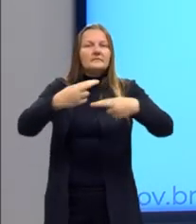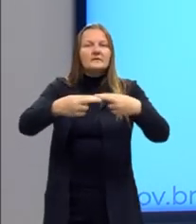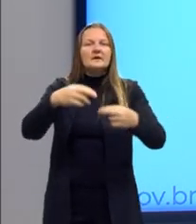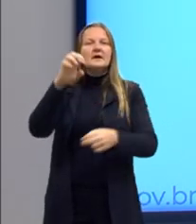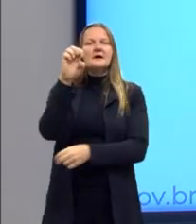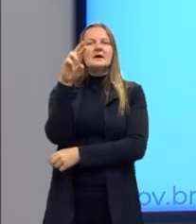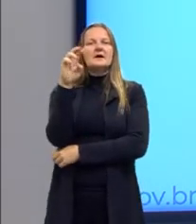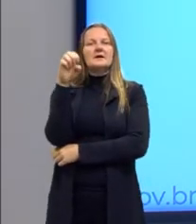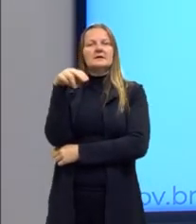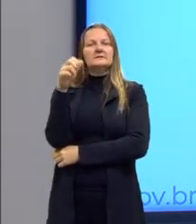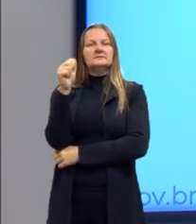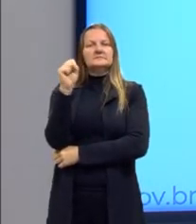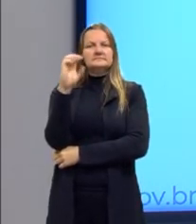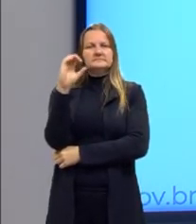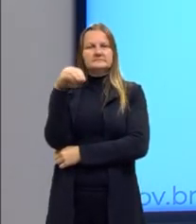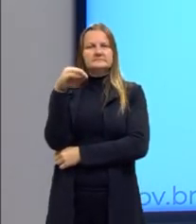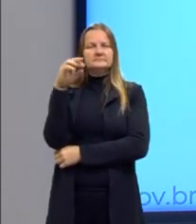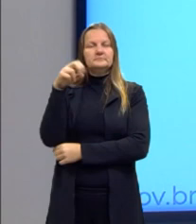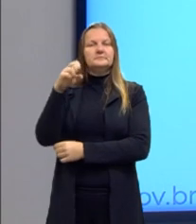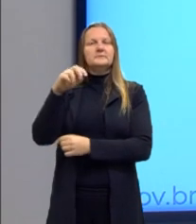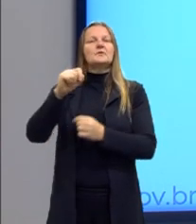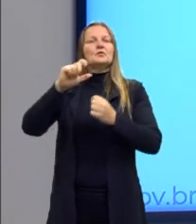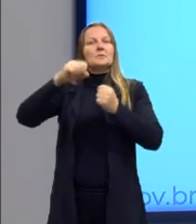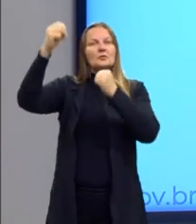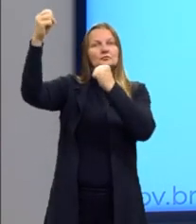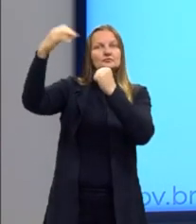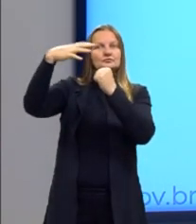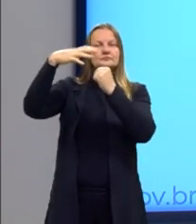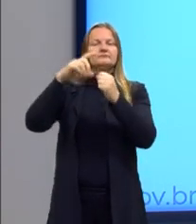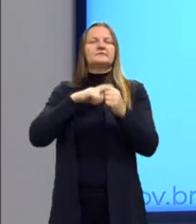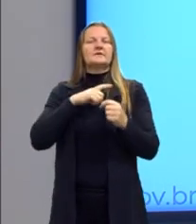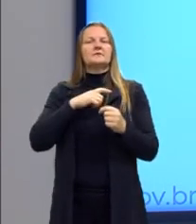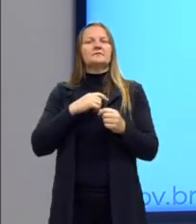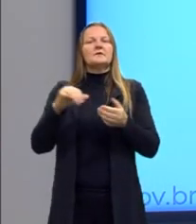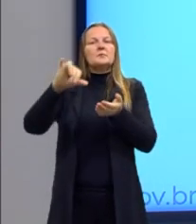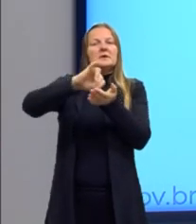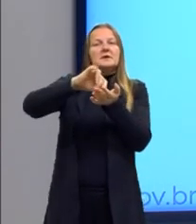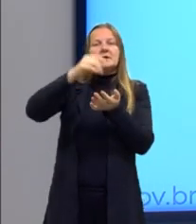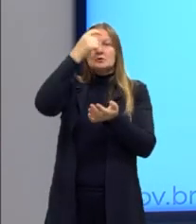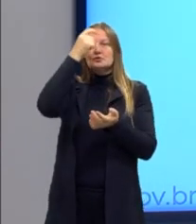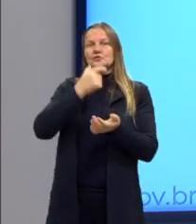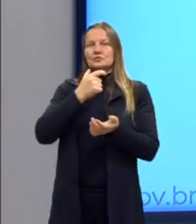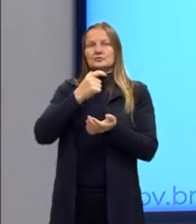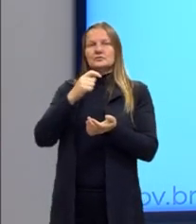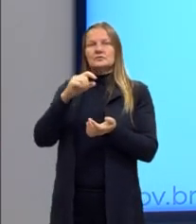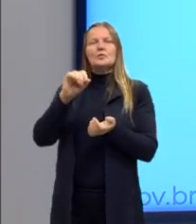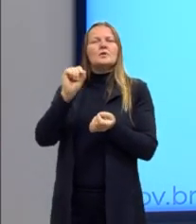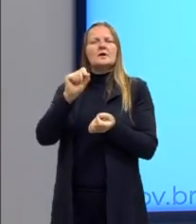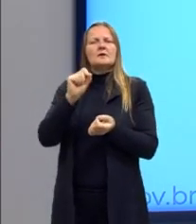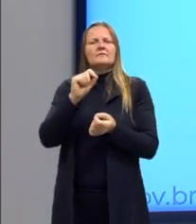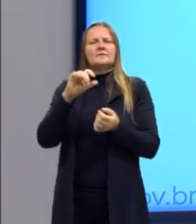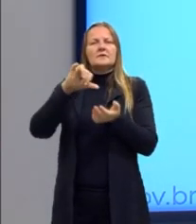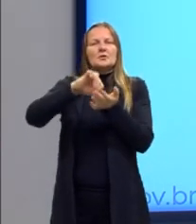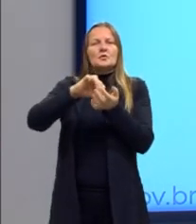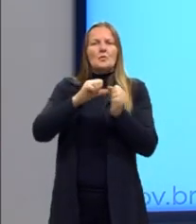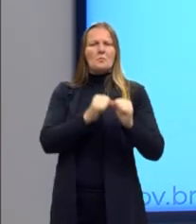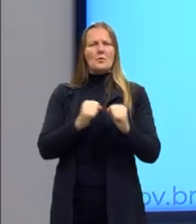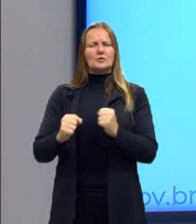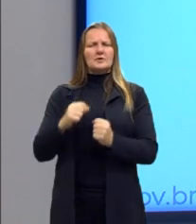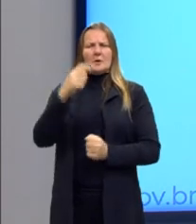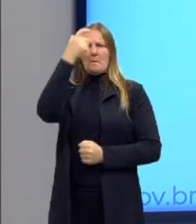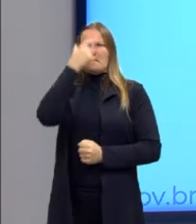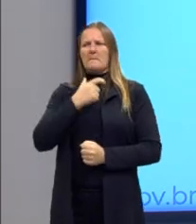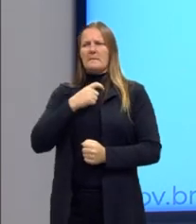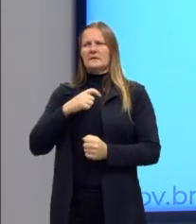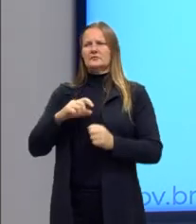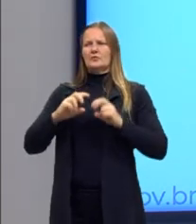Renascimento, depois o Iluminismo, o Antropocentrismo. Onde é que está o Antropocentrismo aqui? Os poderes no ser humano.